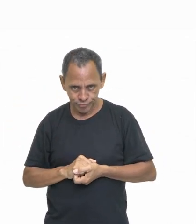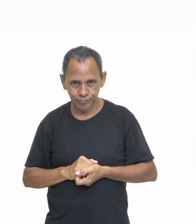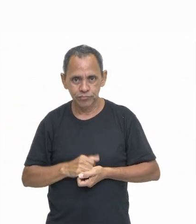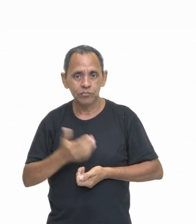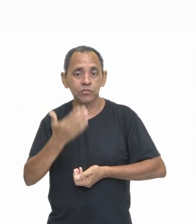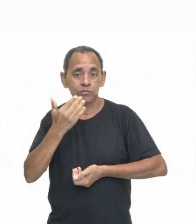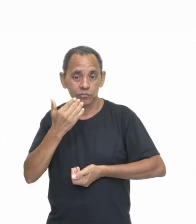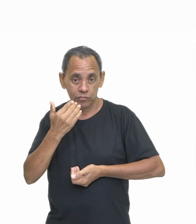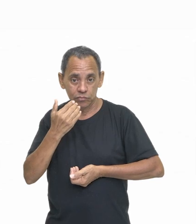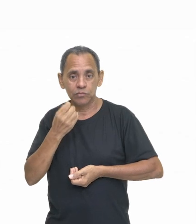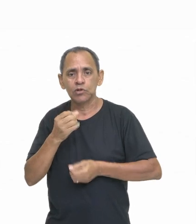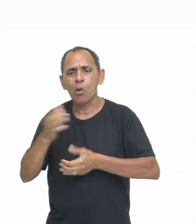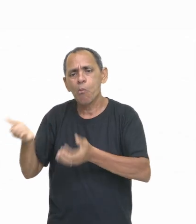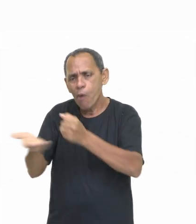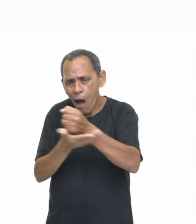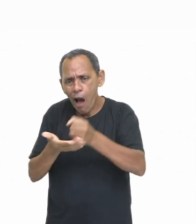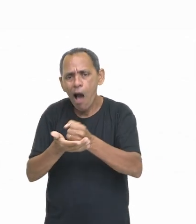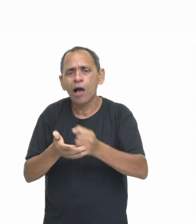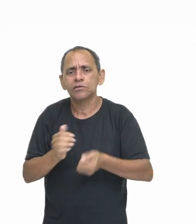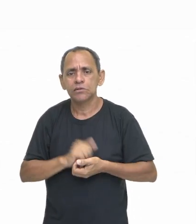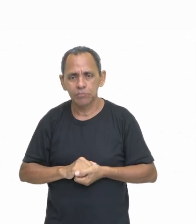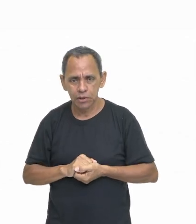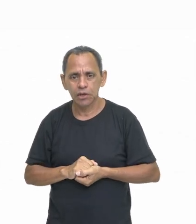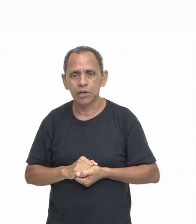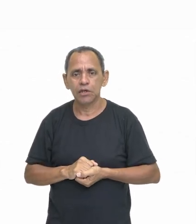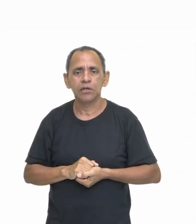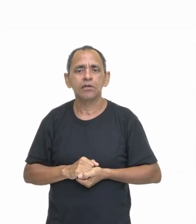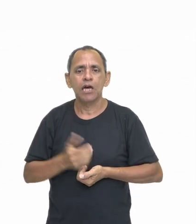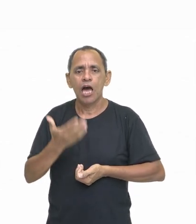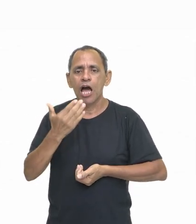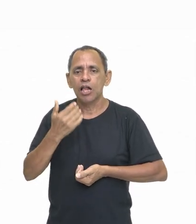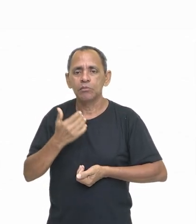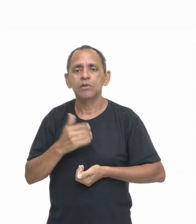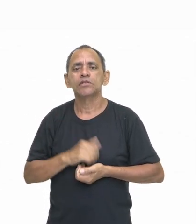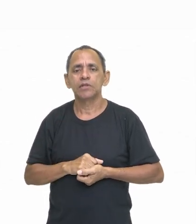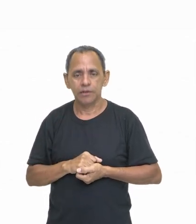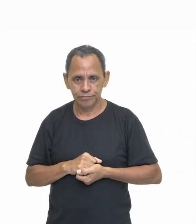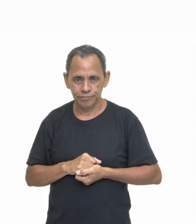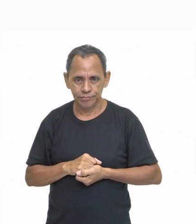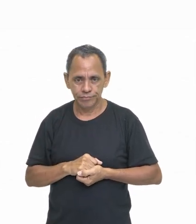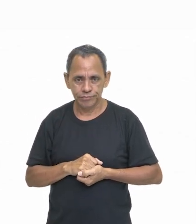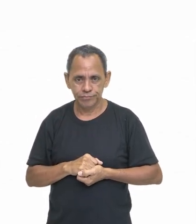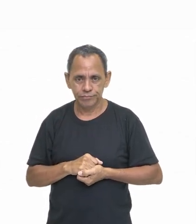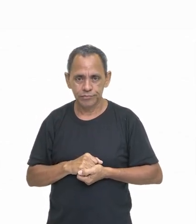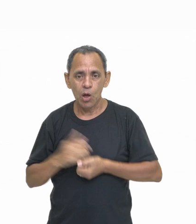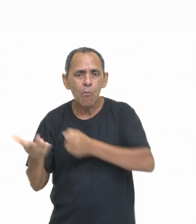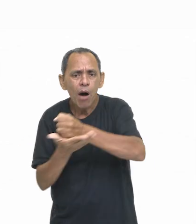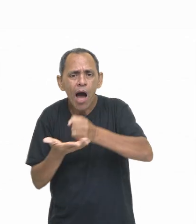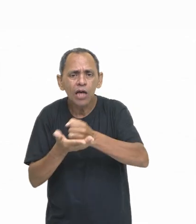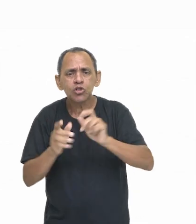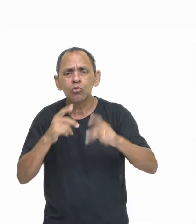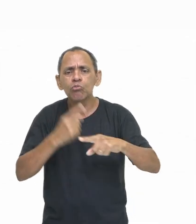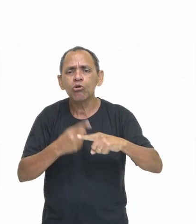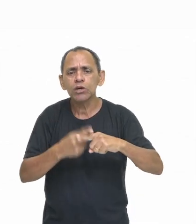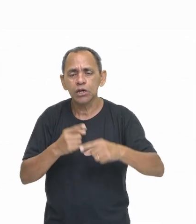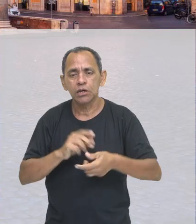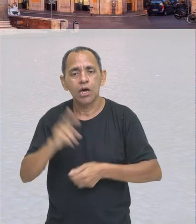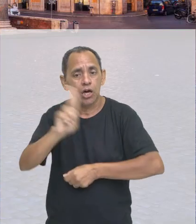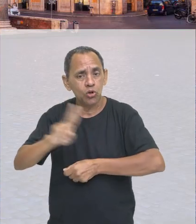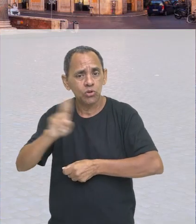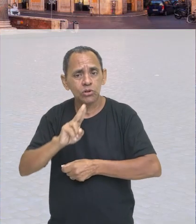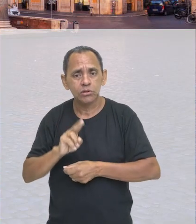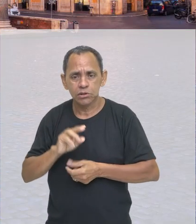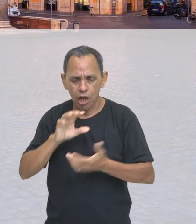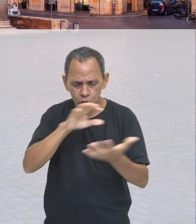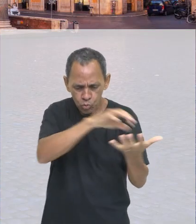cidade de Roma e as províncias. Mas por que que o trigo era um alimento básico? Porque ele era utilizado em todas